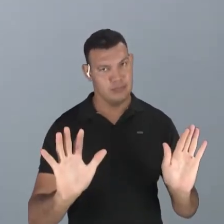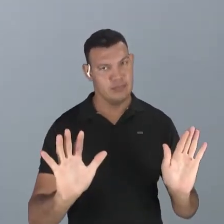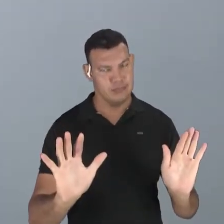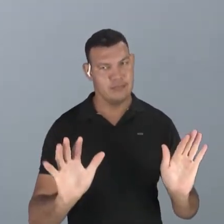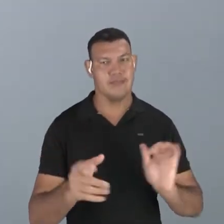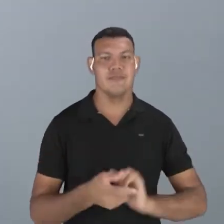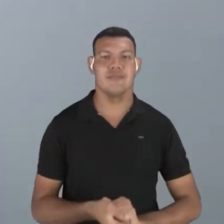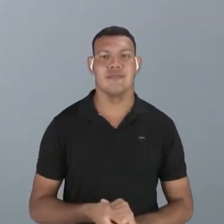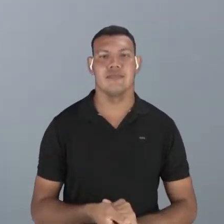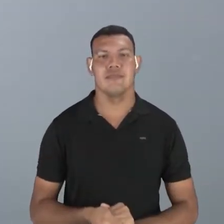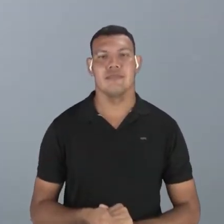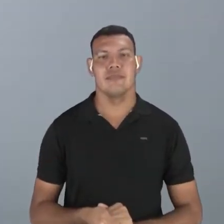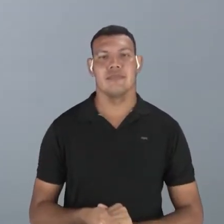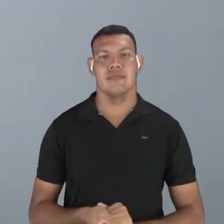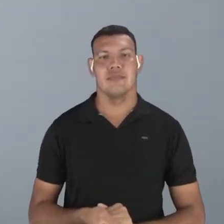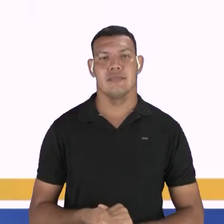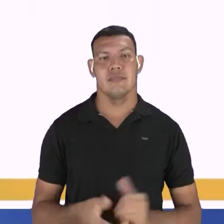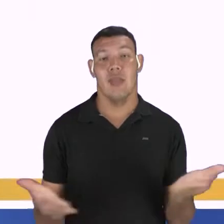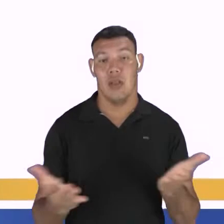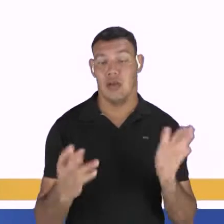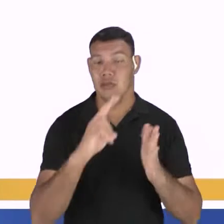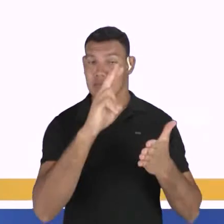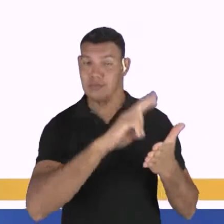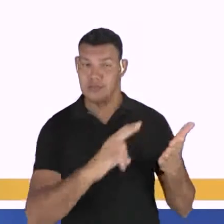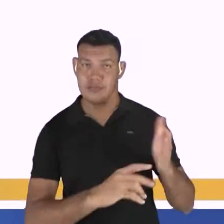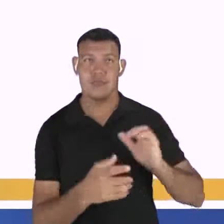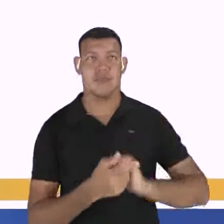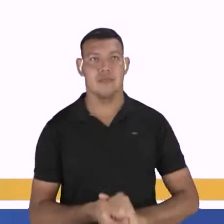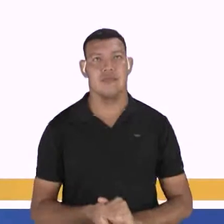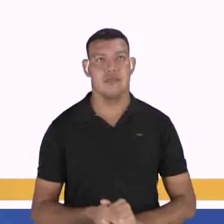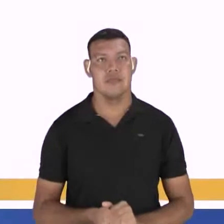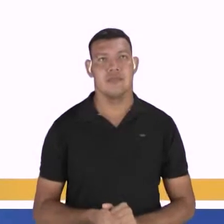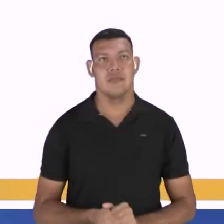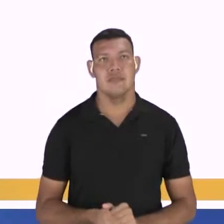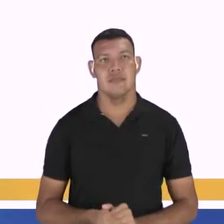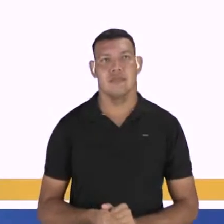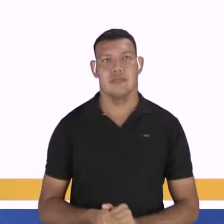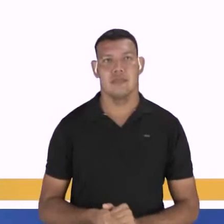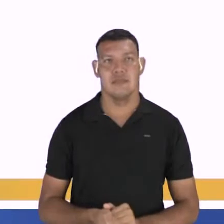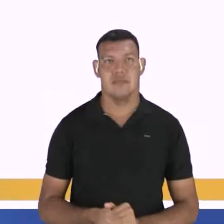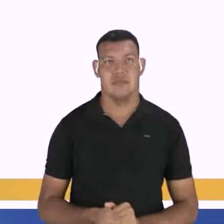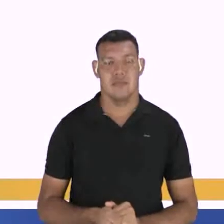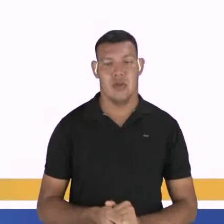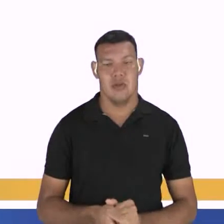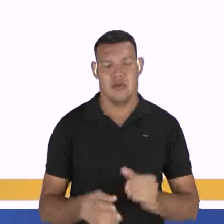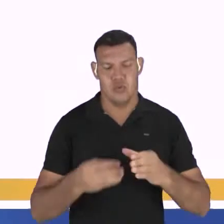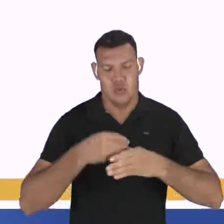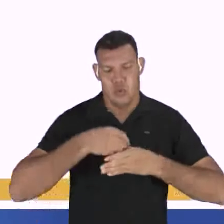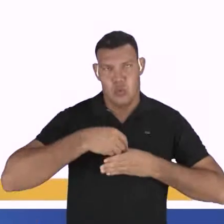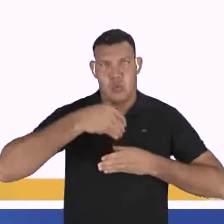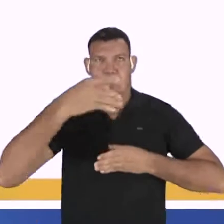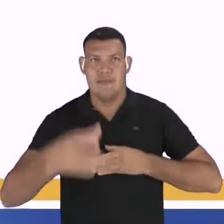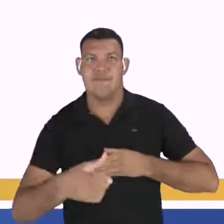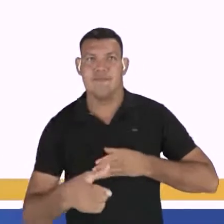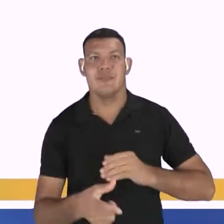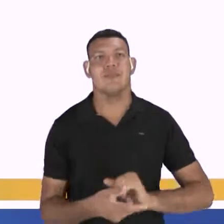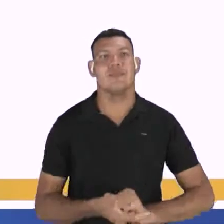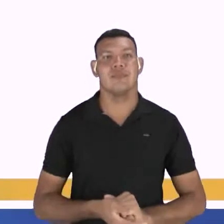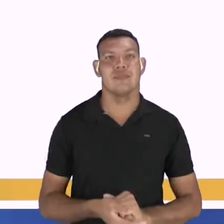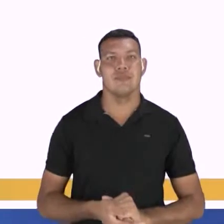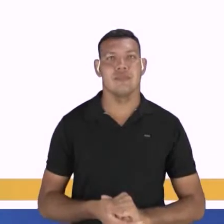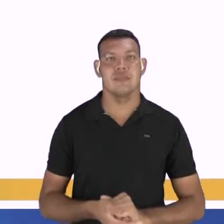texto. Vamos lê-lo? Fora de si, é a letra da canção de Arnaldo Antunes.